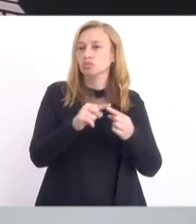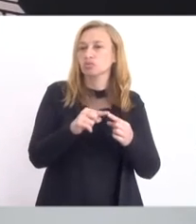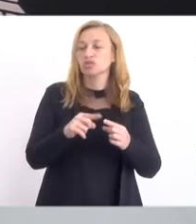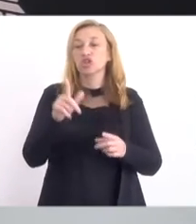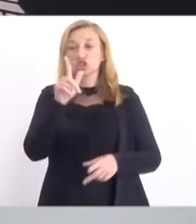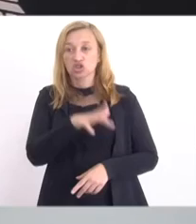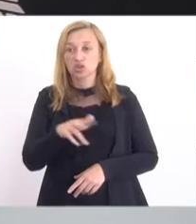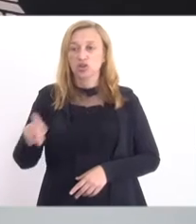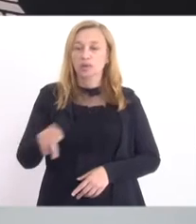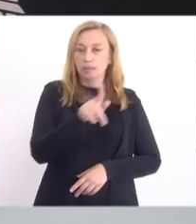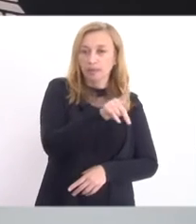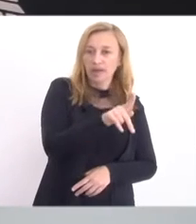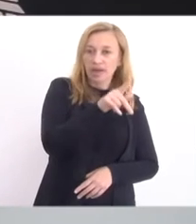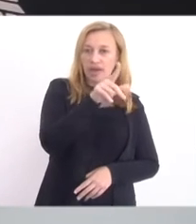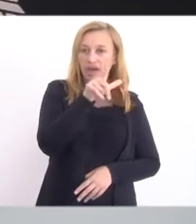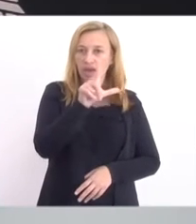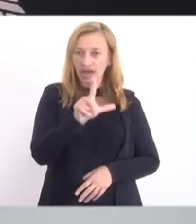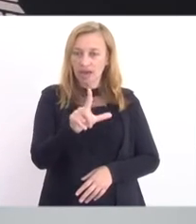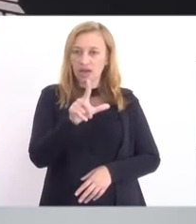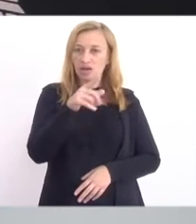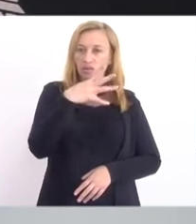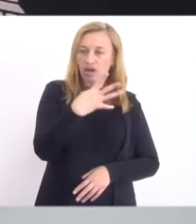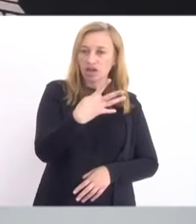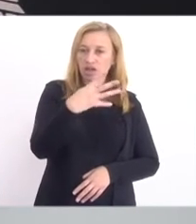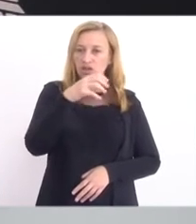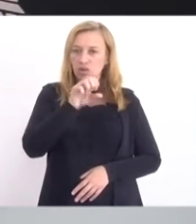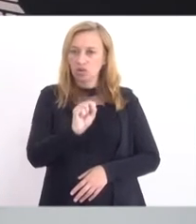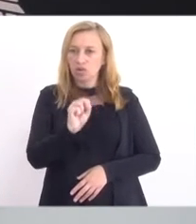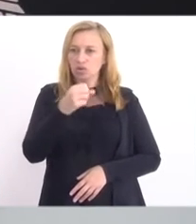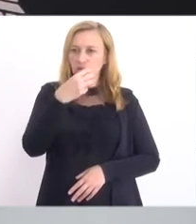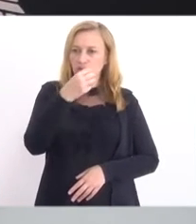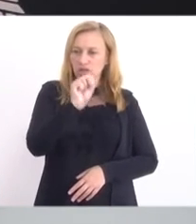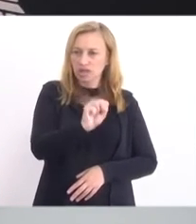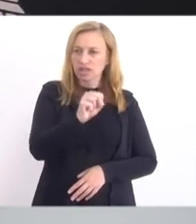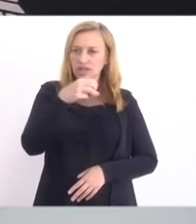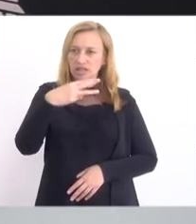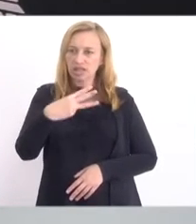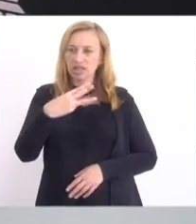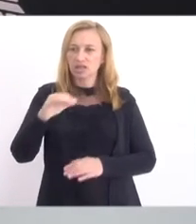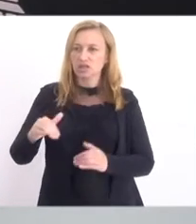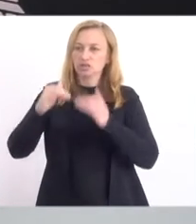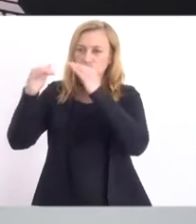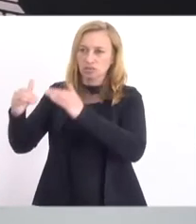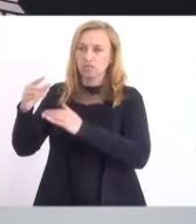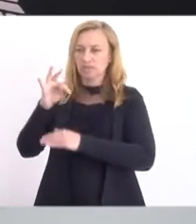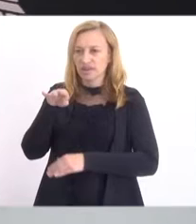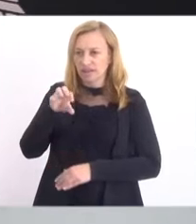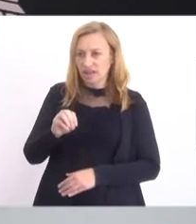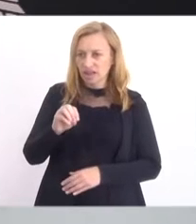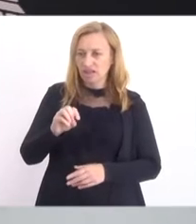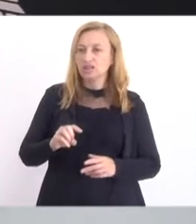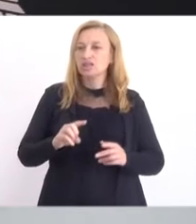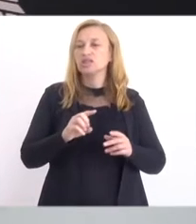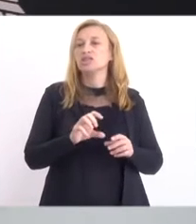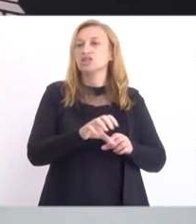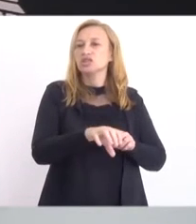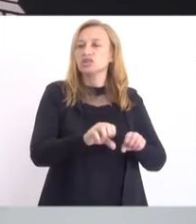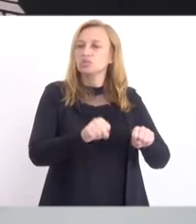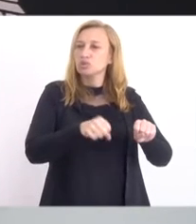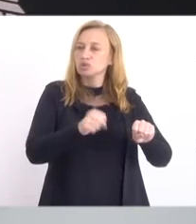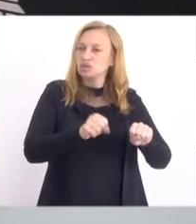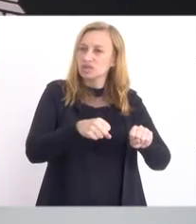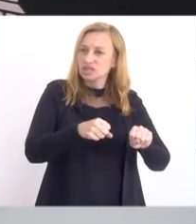PL 4883, de 21, do subtenente Bernardo, dispõe sobre a remoção de motocicletas,